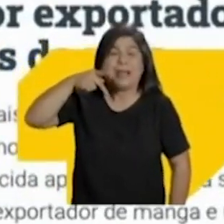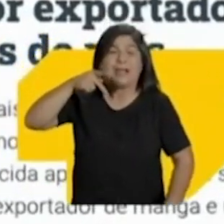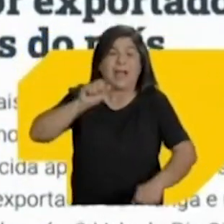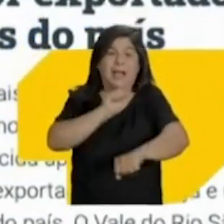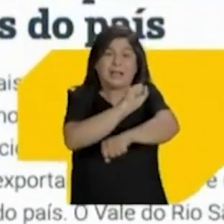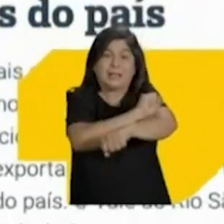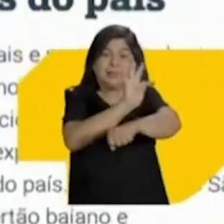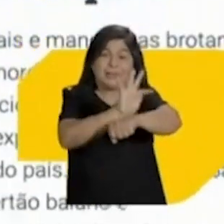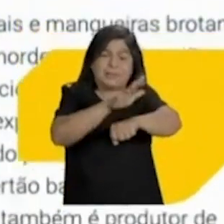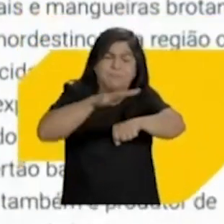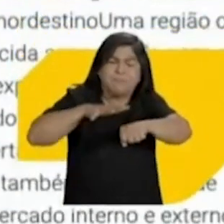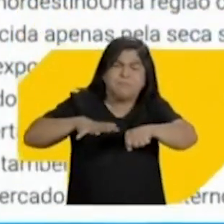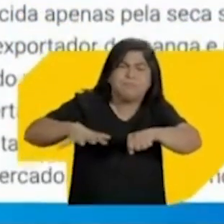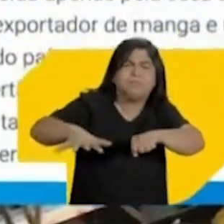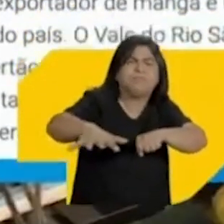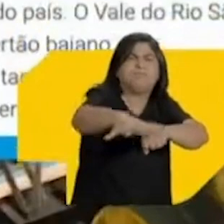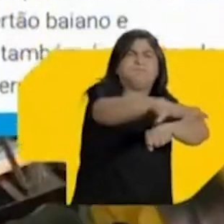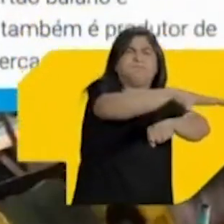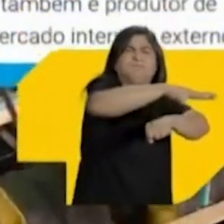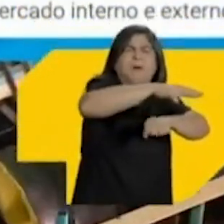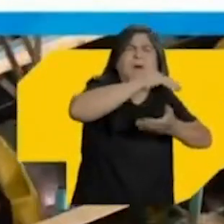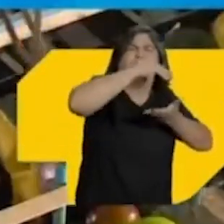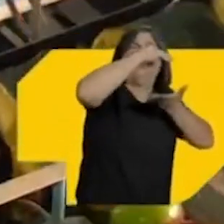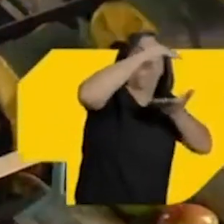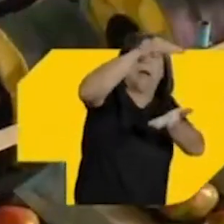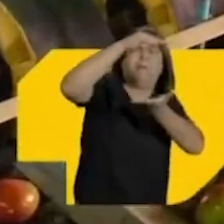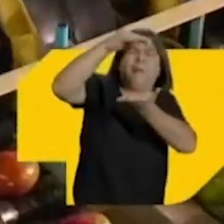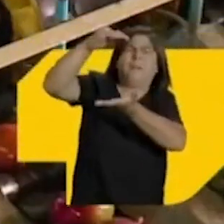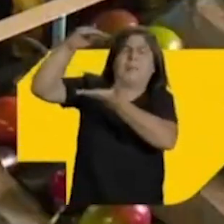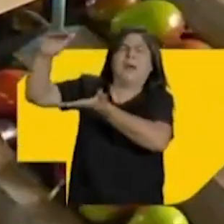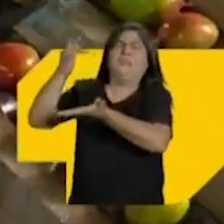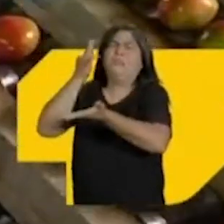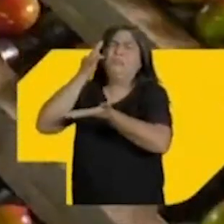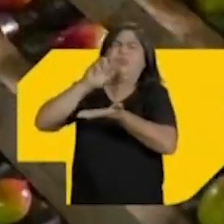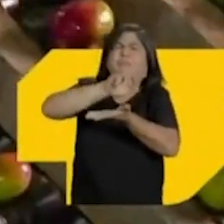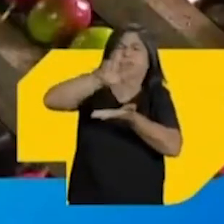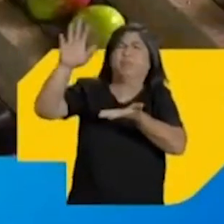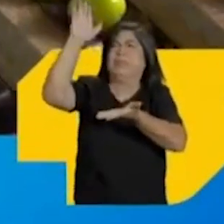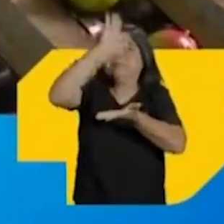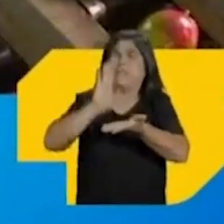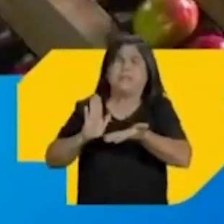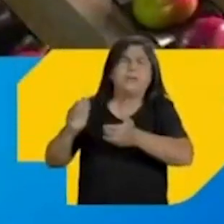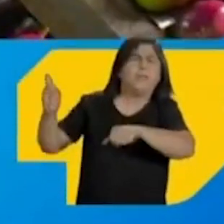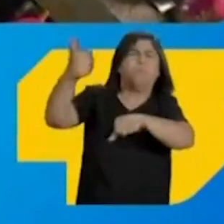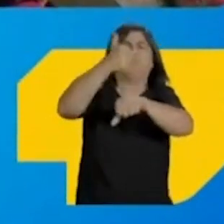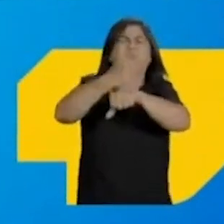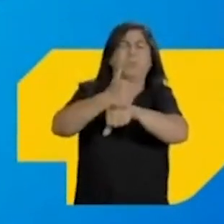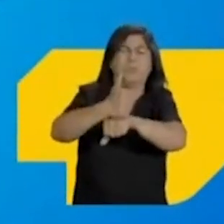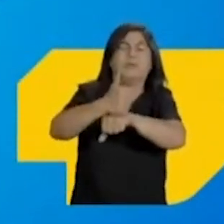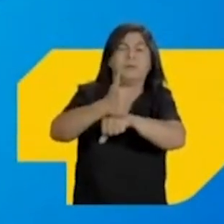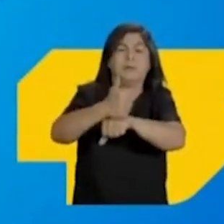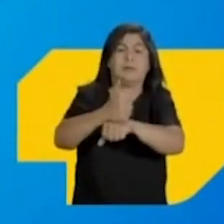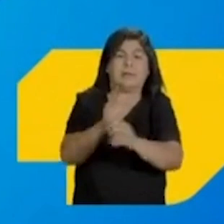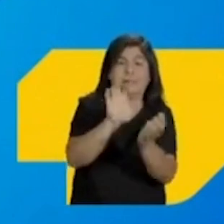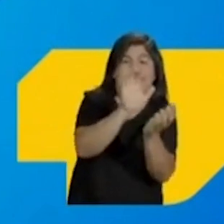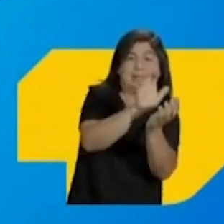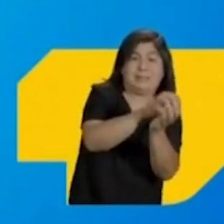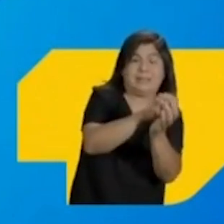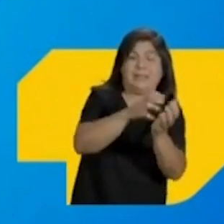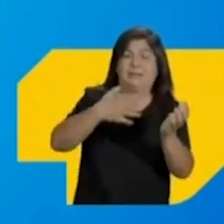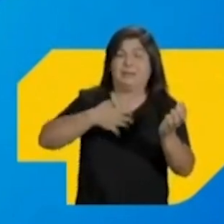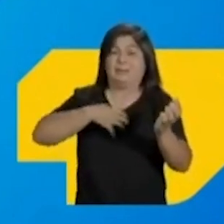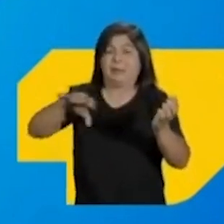ótimo exemplo é o Vale do São Francisco, que é hoje o maior exportador de frutas do Brasil. Essa conquista é resultado da aposta que